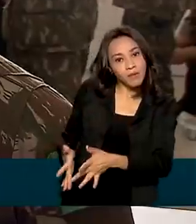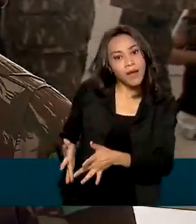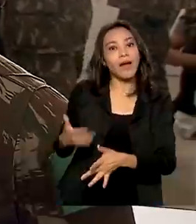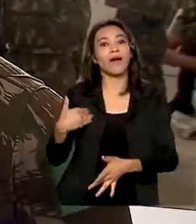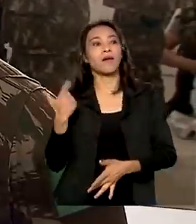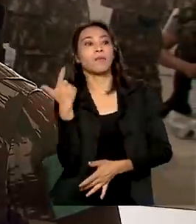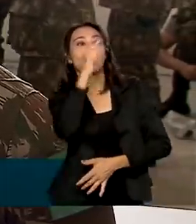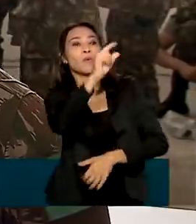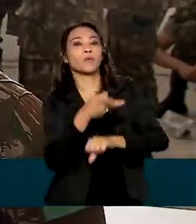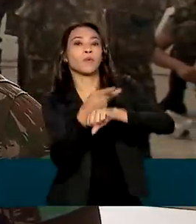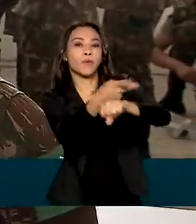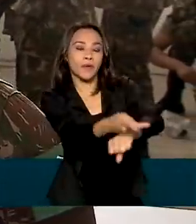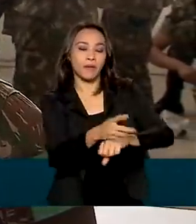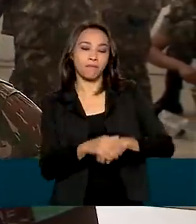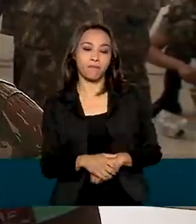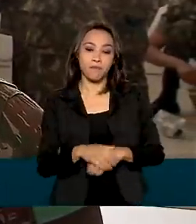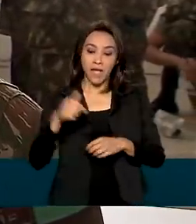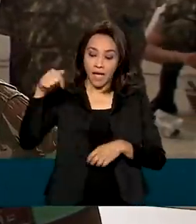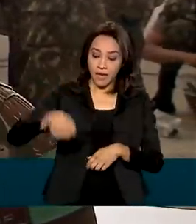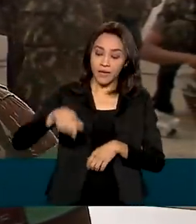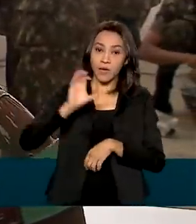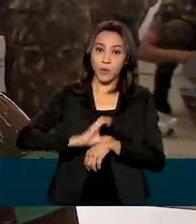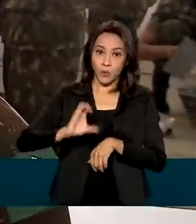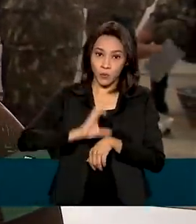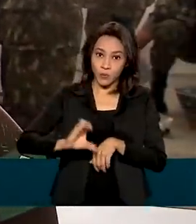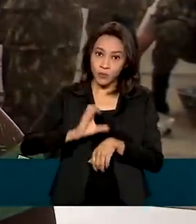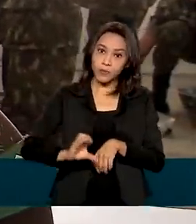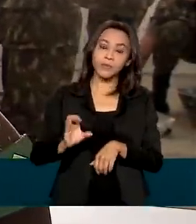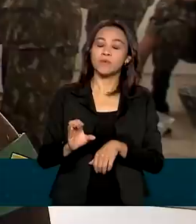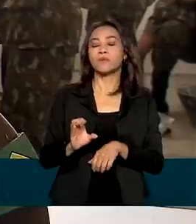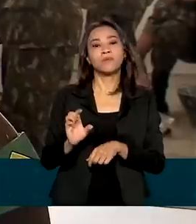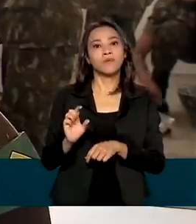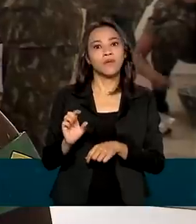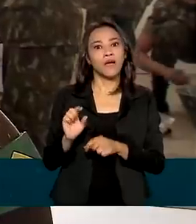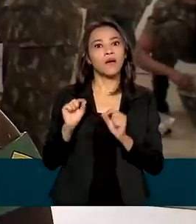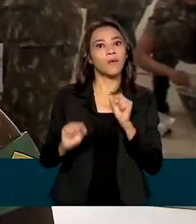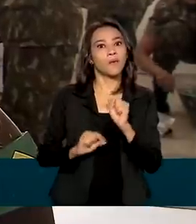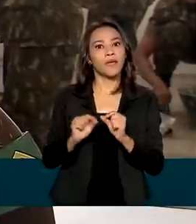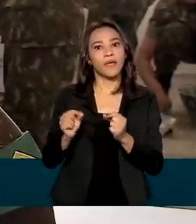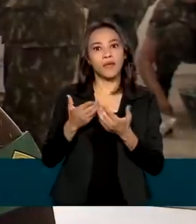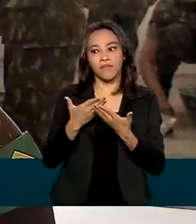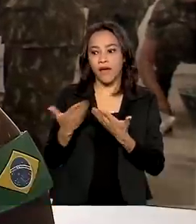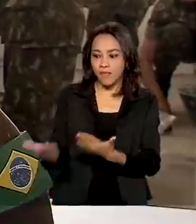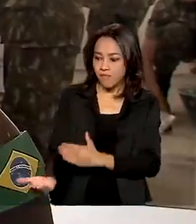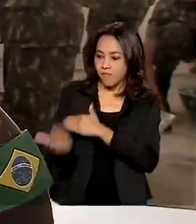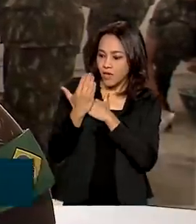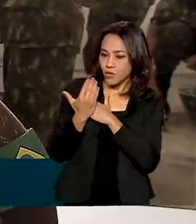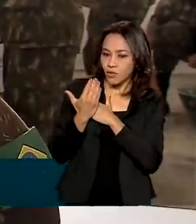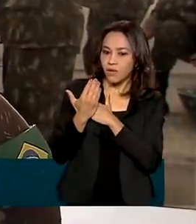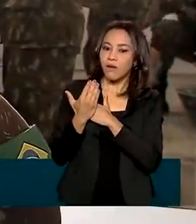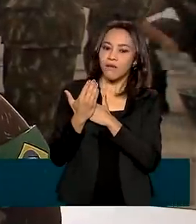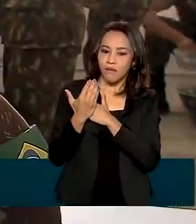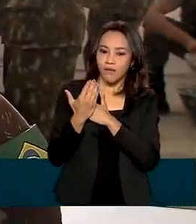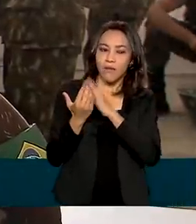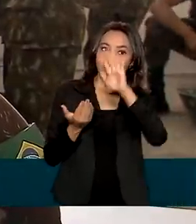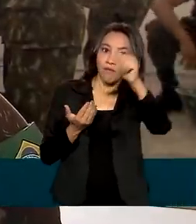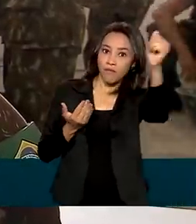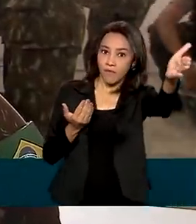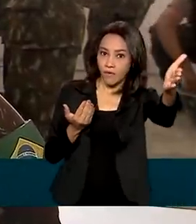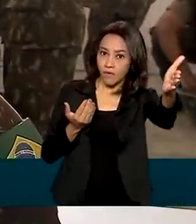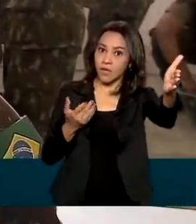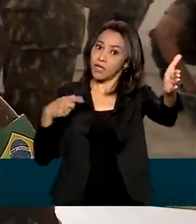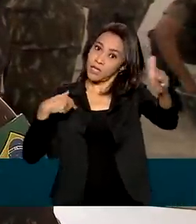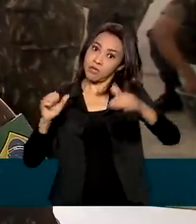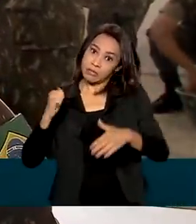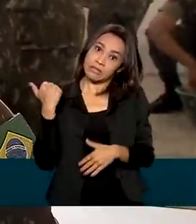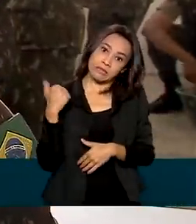curso dos que eles disponibilizaram para a gente, acho que seria aquele que mais me beneficiaria aqui fora, tanto depois